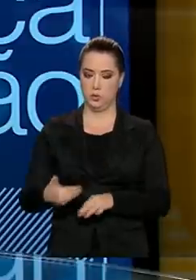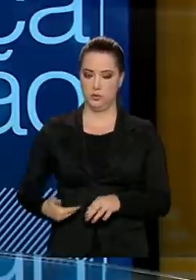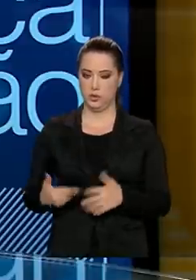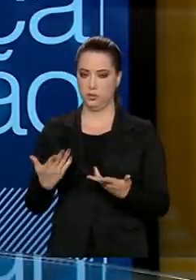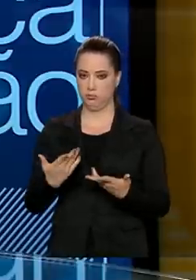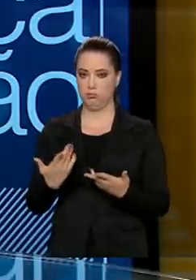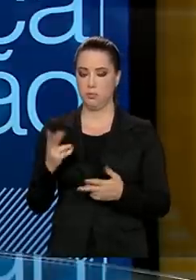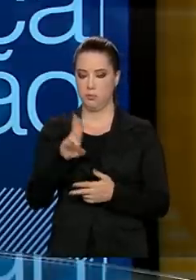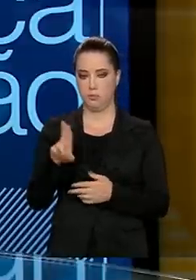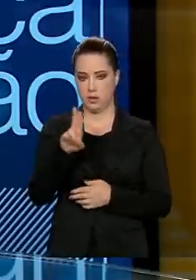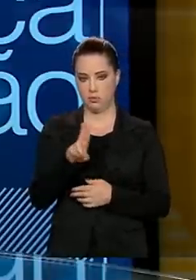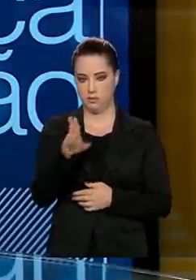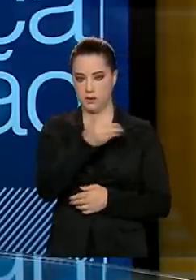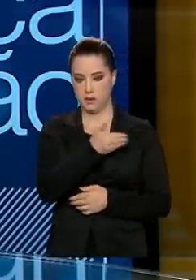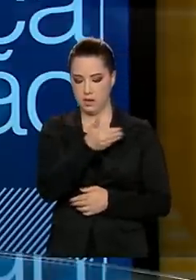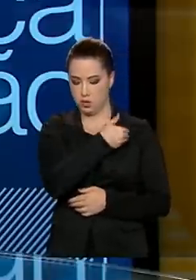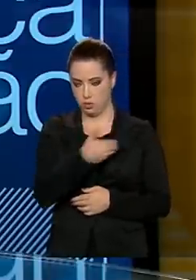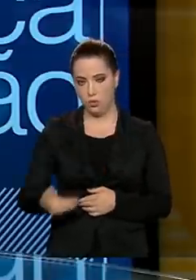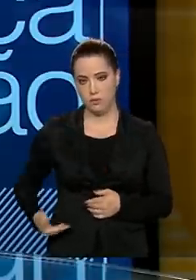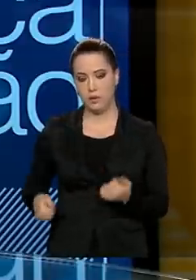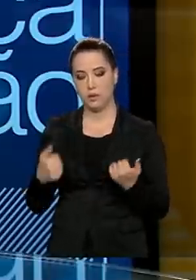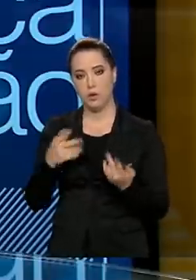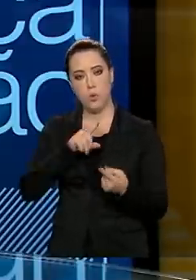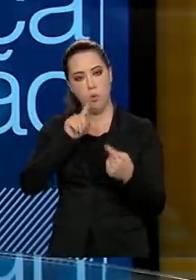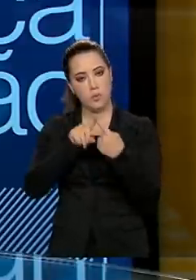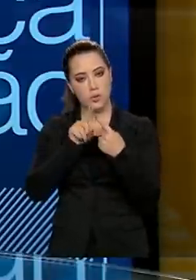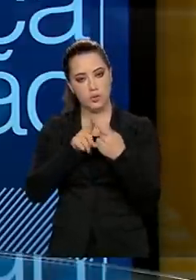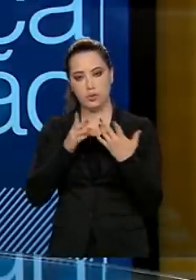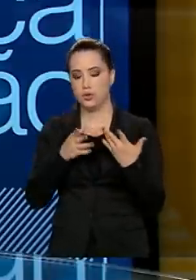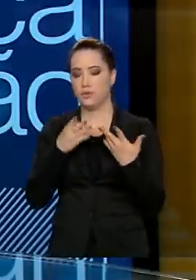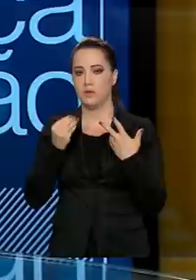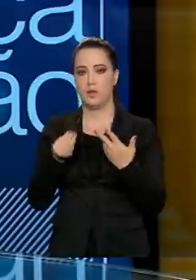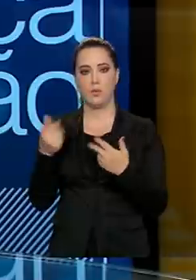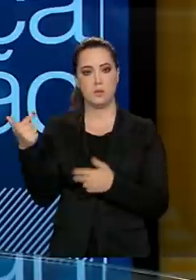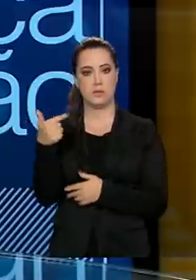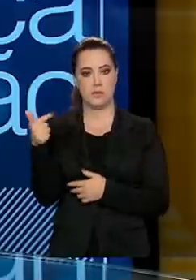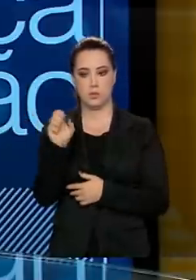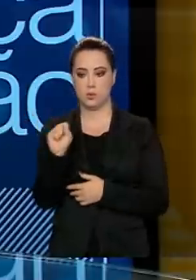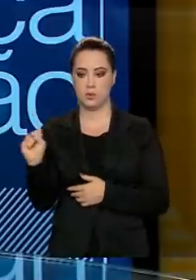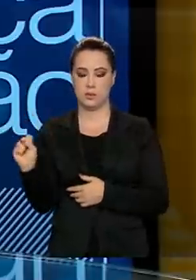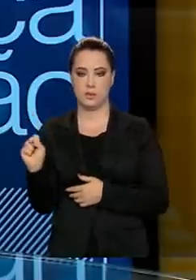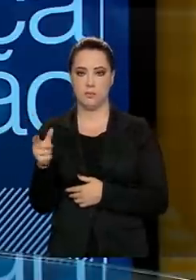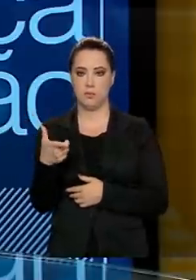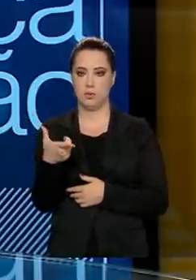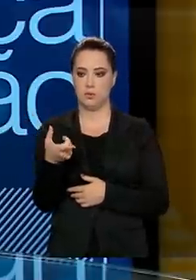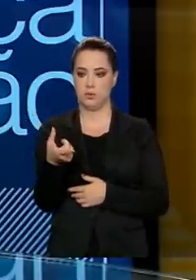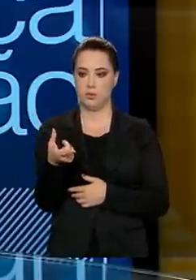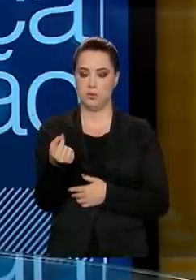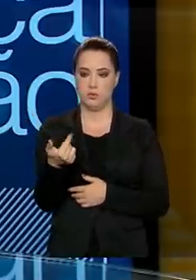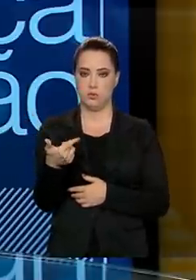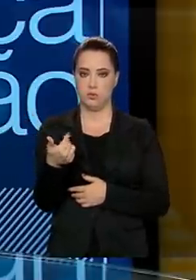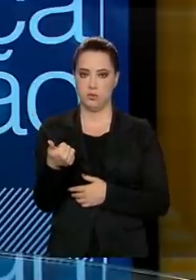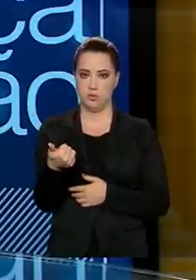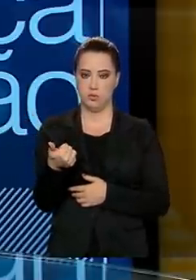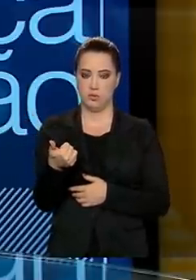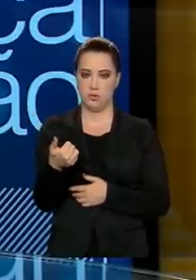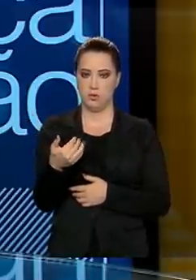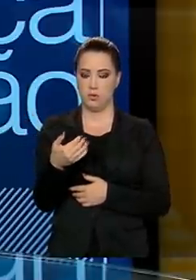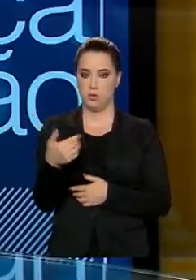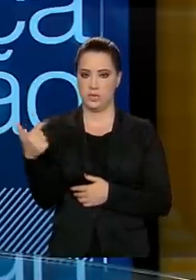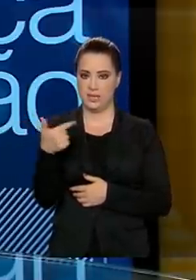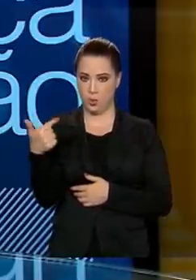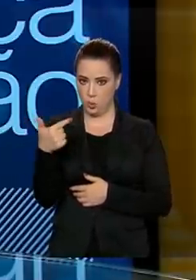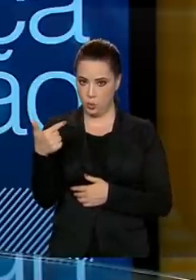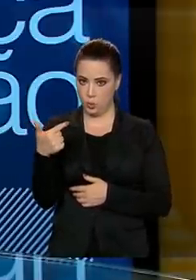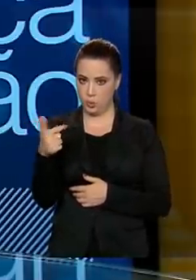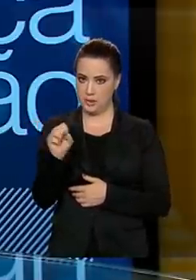coincidir exatamente com a finalização do segundo semestre de 2020, que está atrasado.